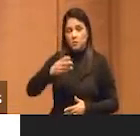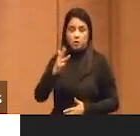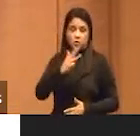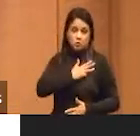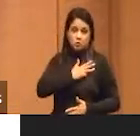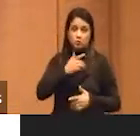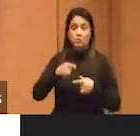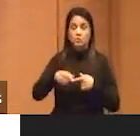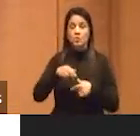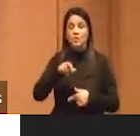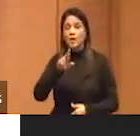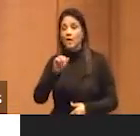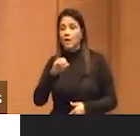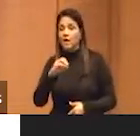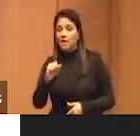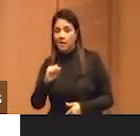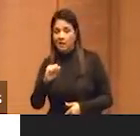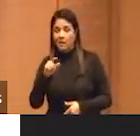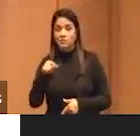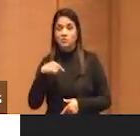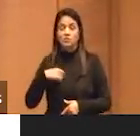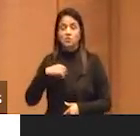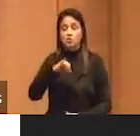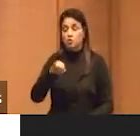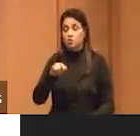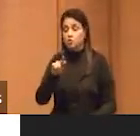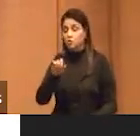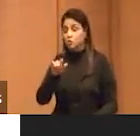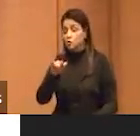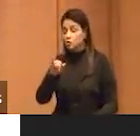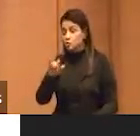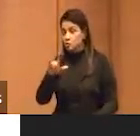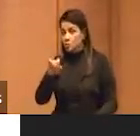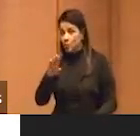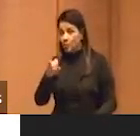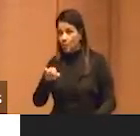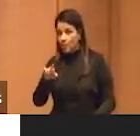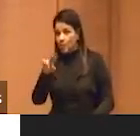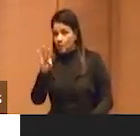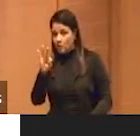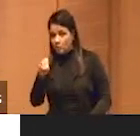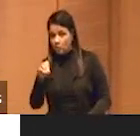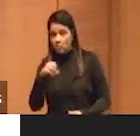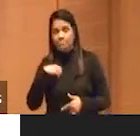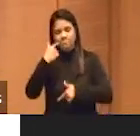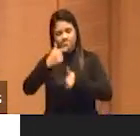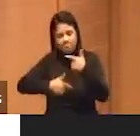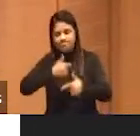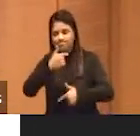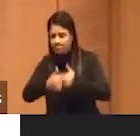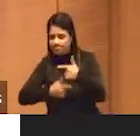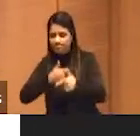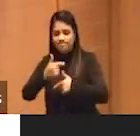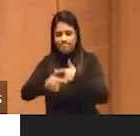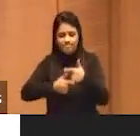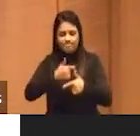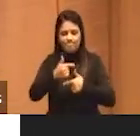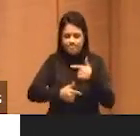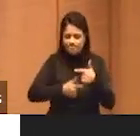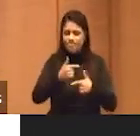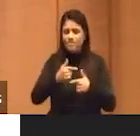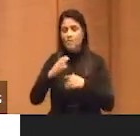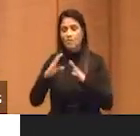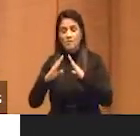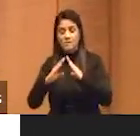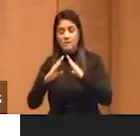Gilberto Gil e Juca Ferreiro, não teve jeito de passar, não teve jeito, rodou, rodou, rodou, foi para a Casa Civil,